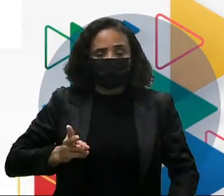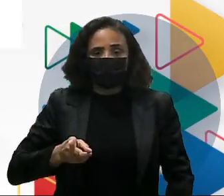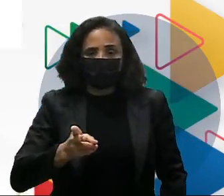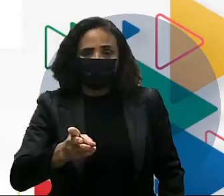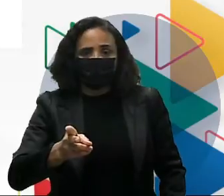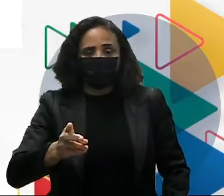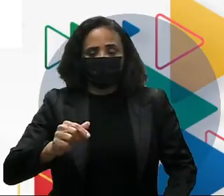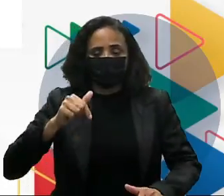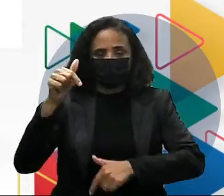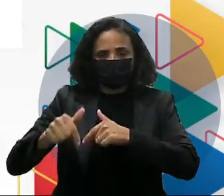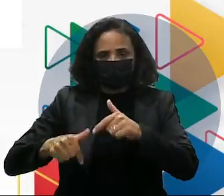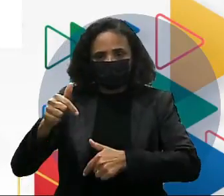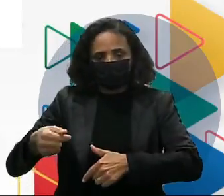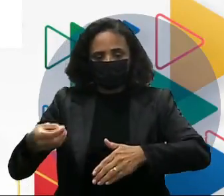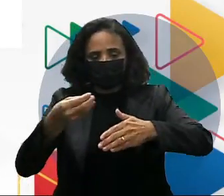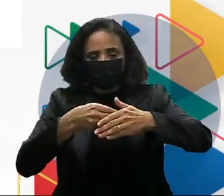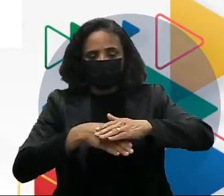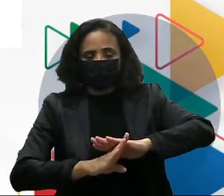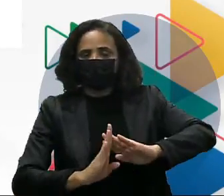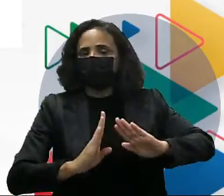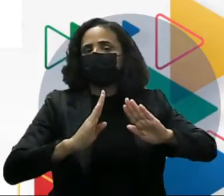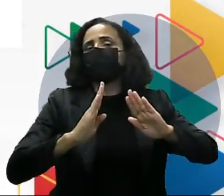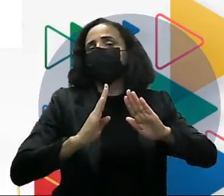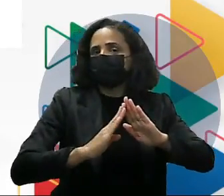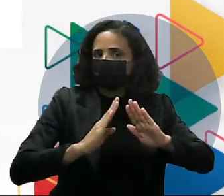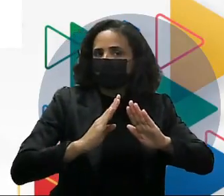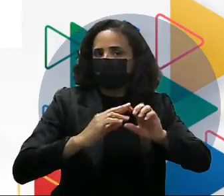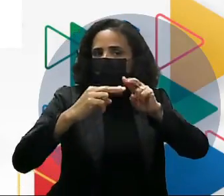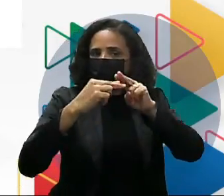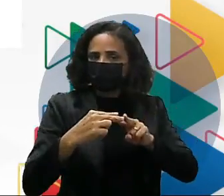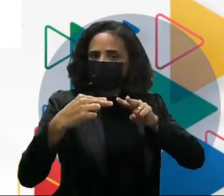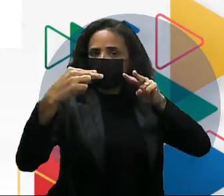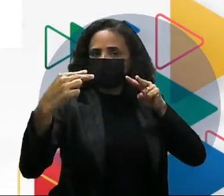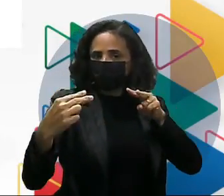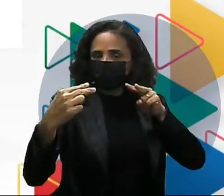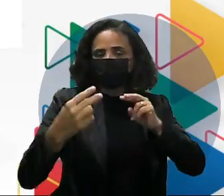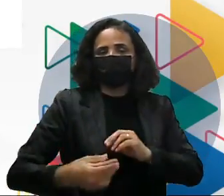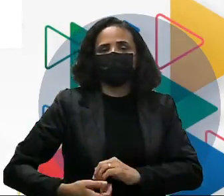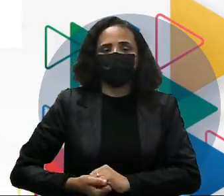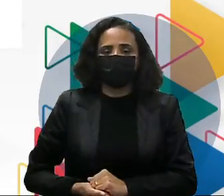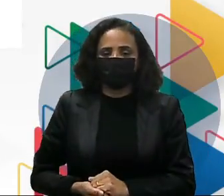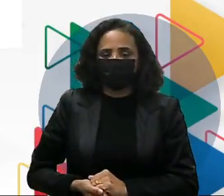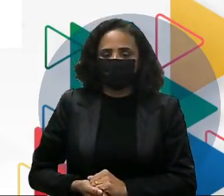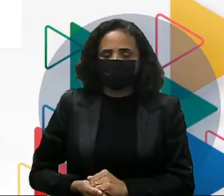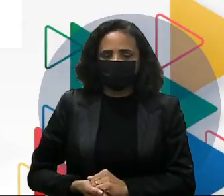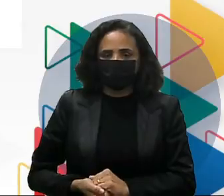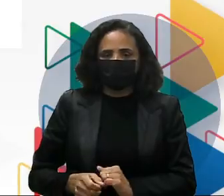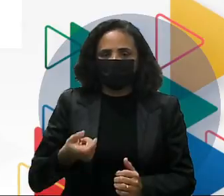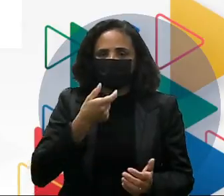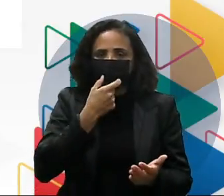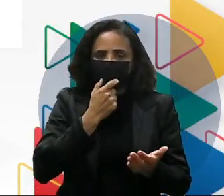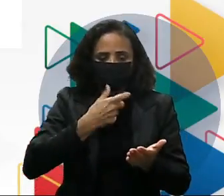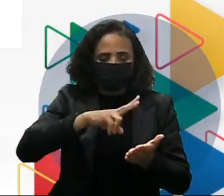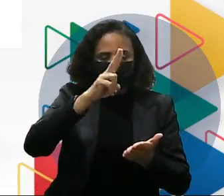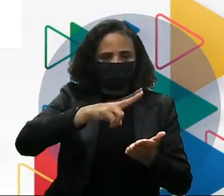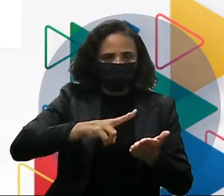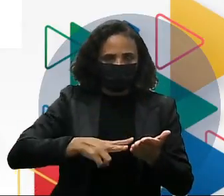Gerenciar as suas funções diretamente de casa. My chatbot will answer